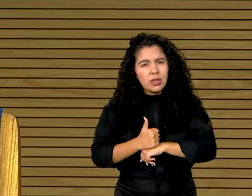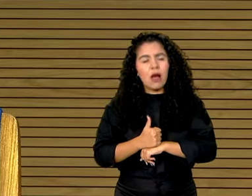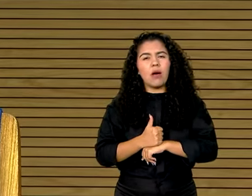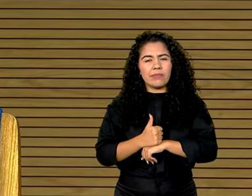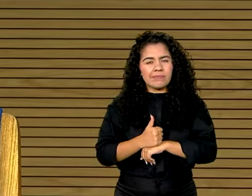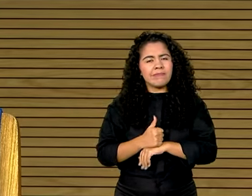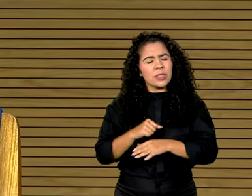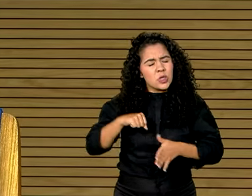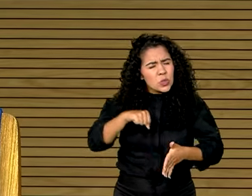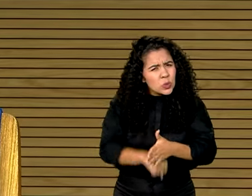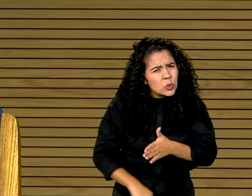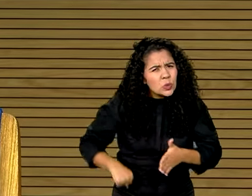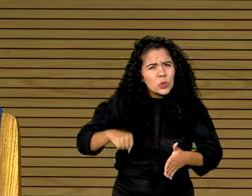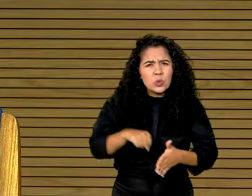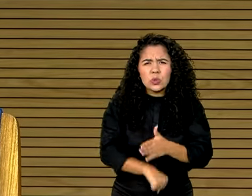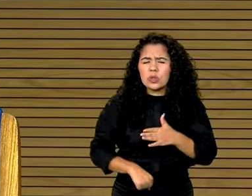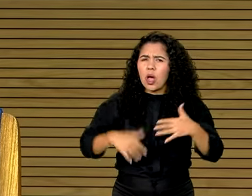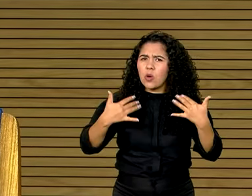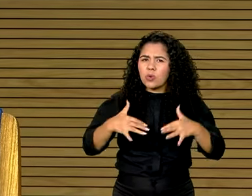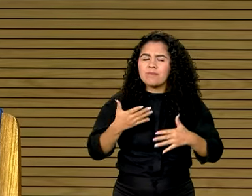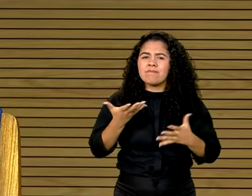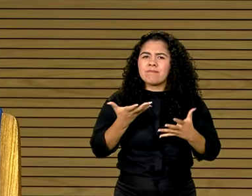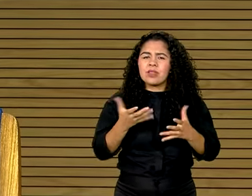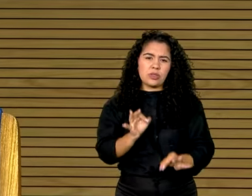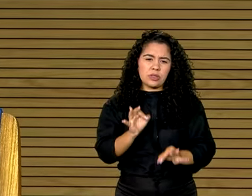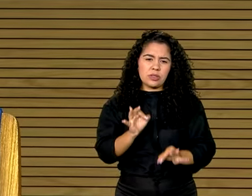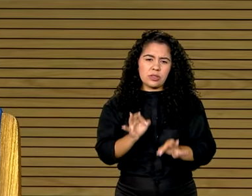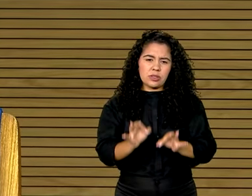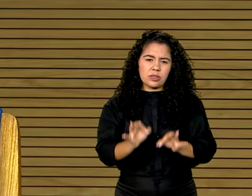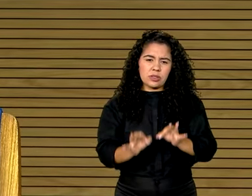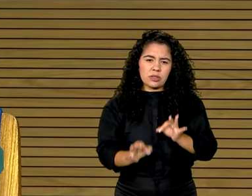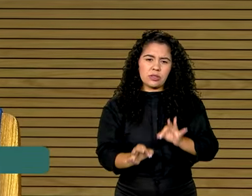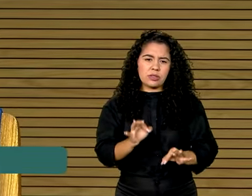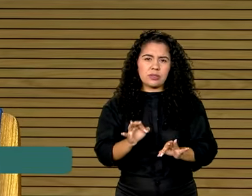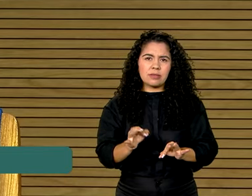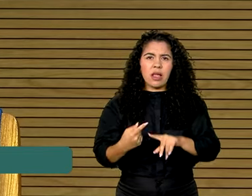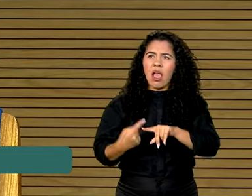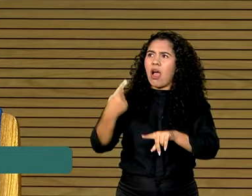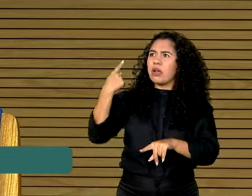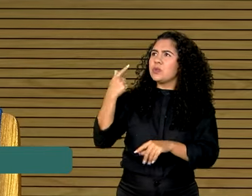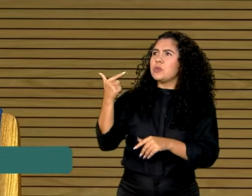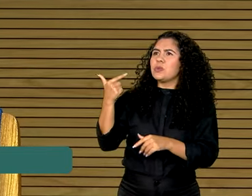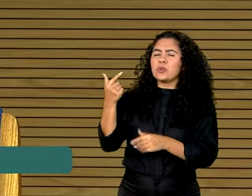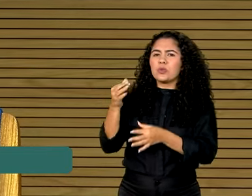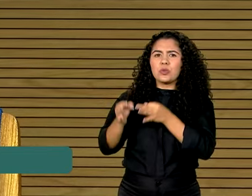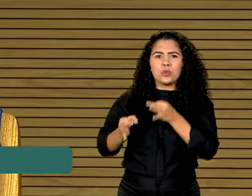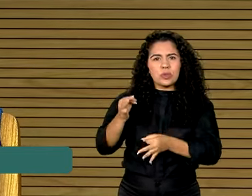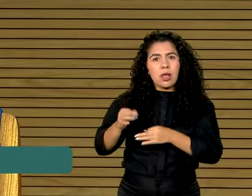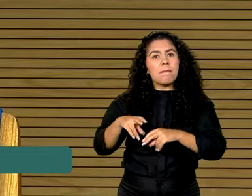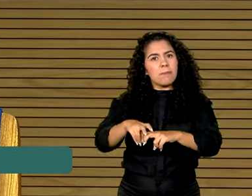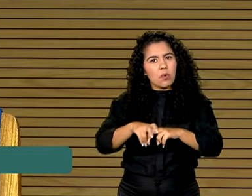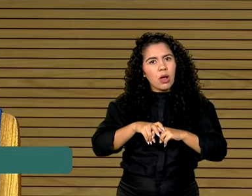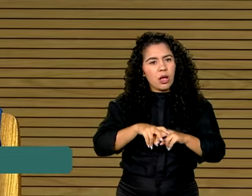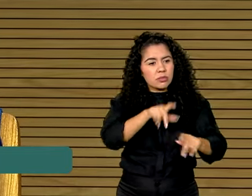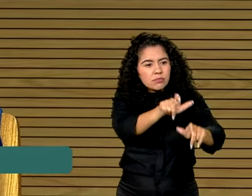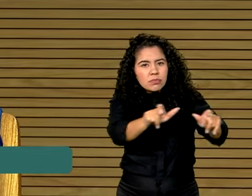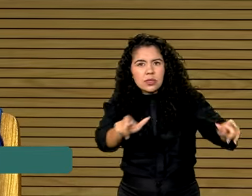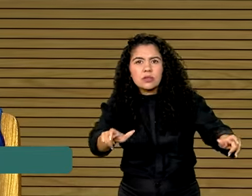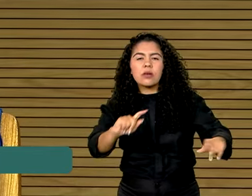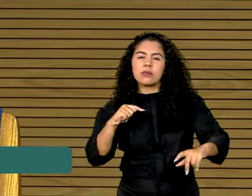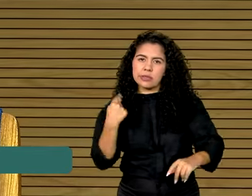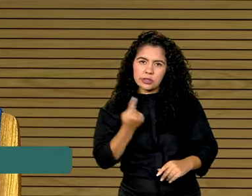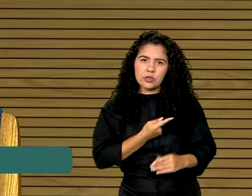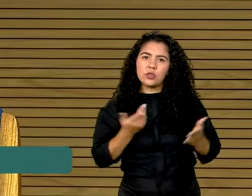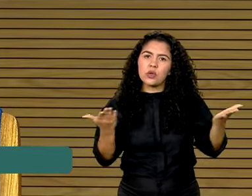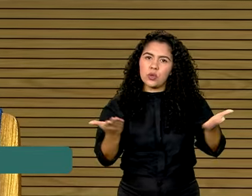lutaram bravamente por justiça, no momento de justiça, é por causa delas que nós podemos hoje